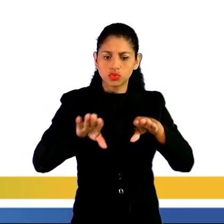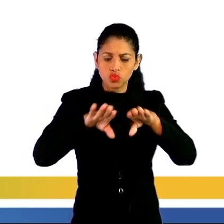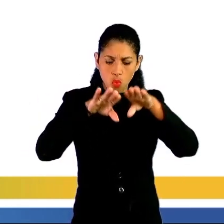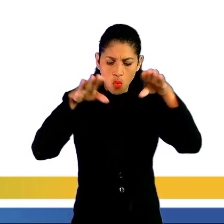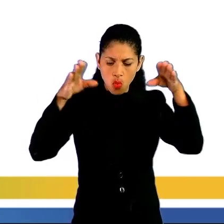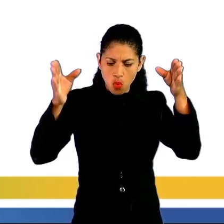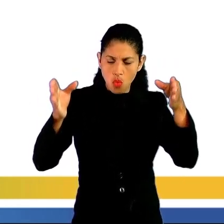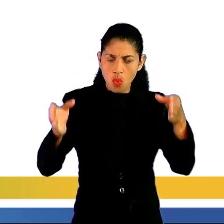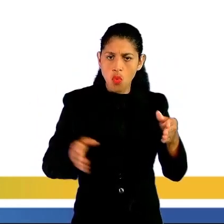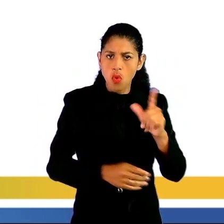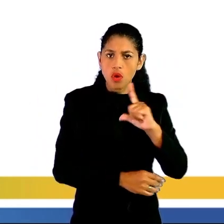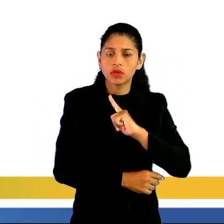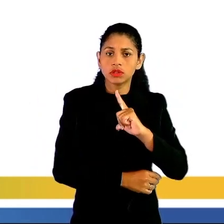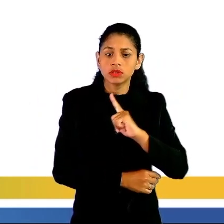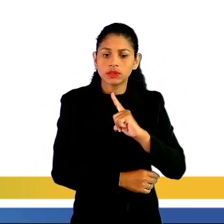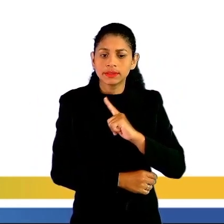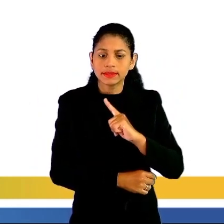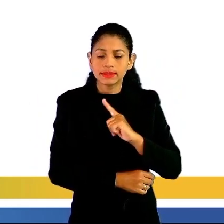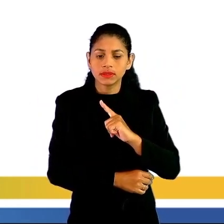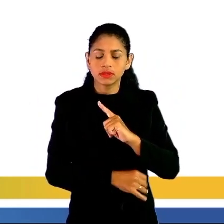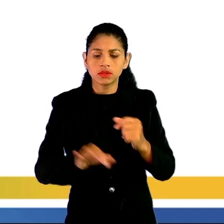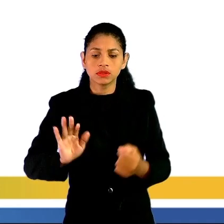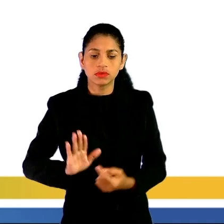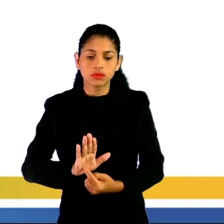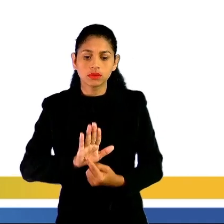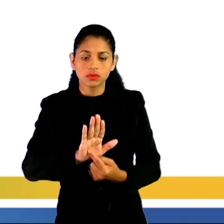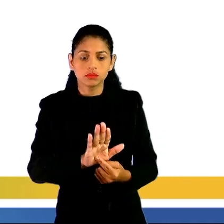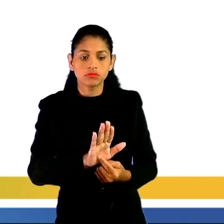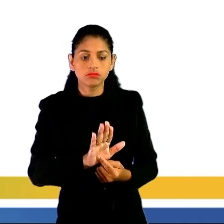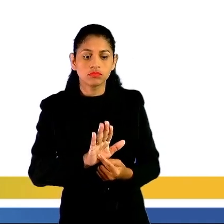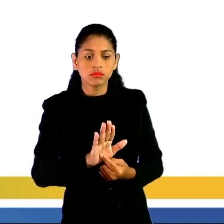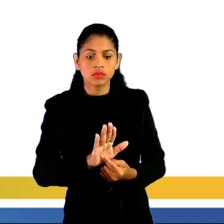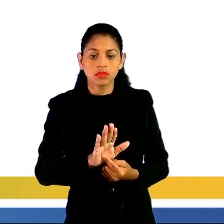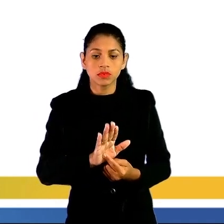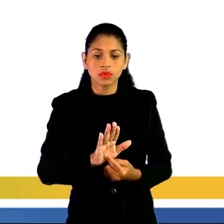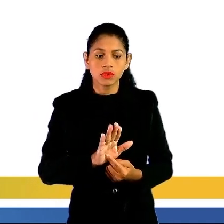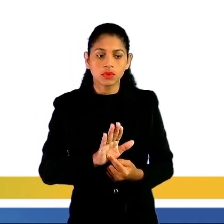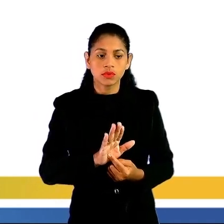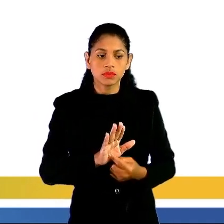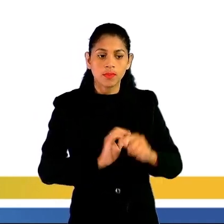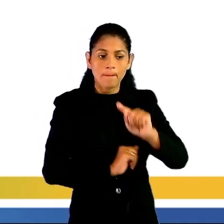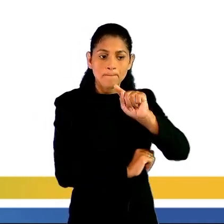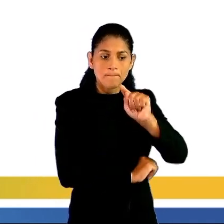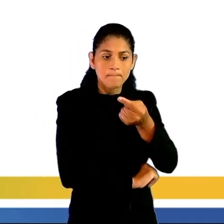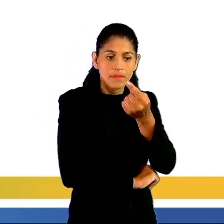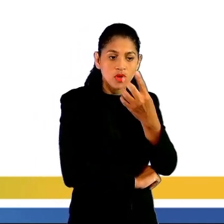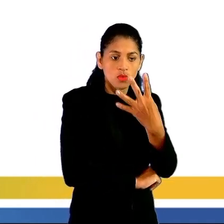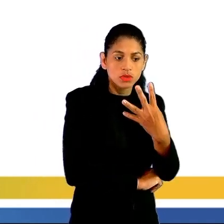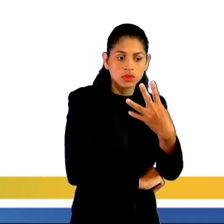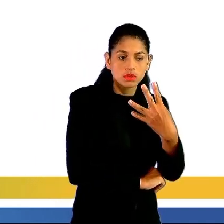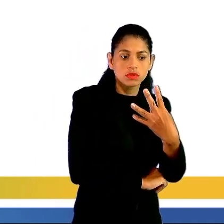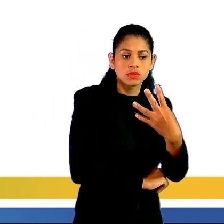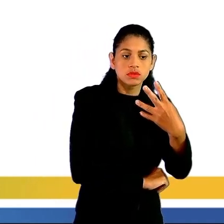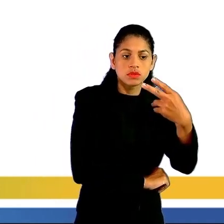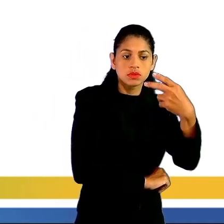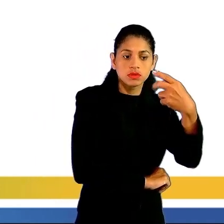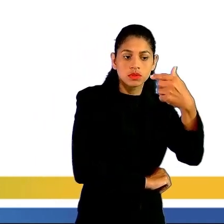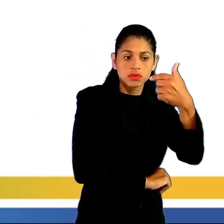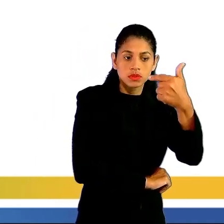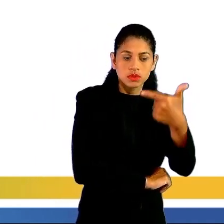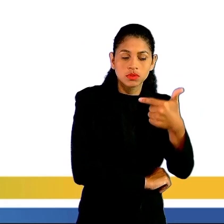paralelepípedo reto retângulo, com 1.420 centímetros de comprimento e